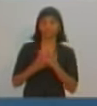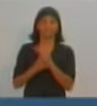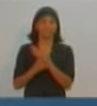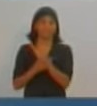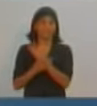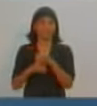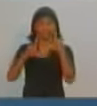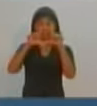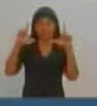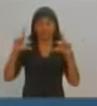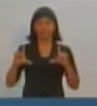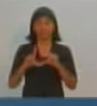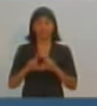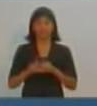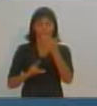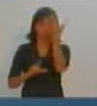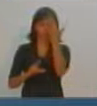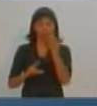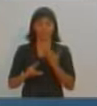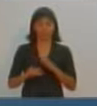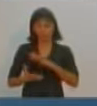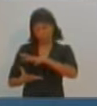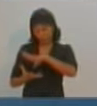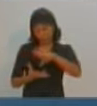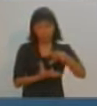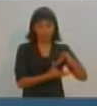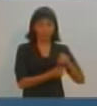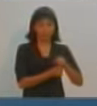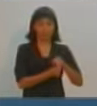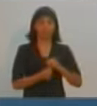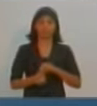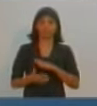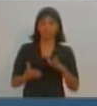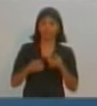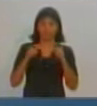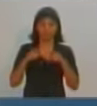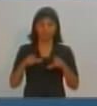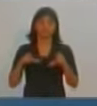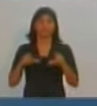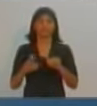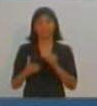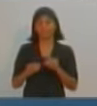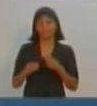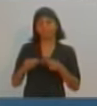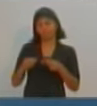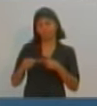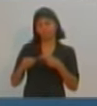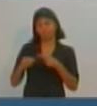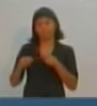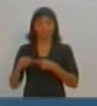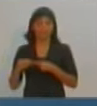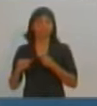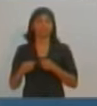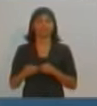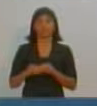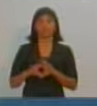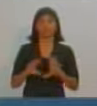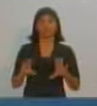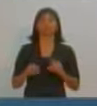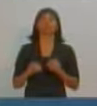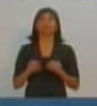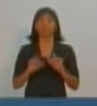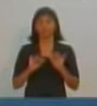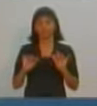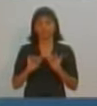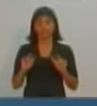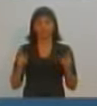televisão e também para o Brasil e para o mundo, por meio do portal de notícias sbtinterior.com e da página da emissora